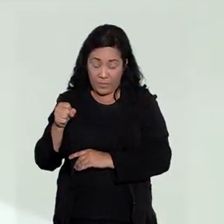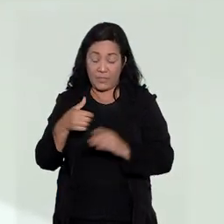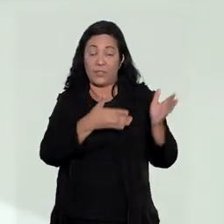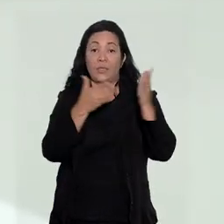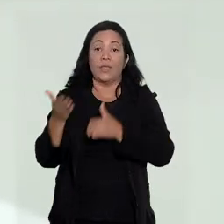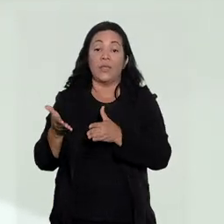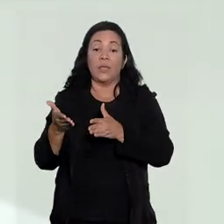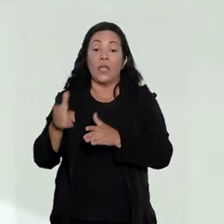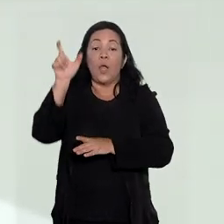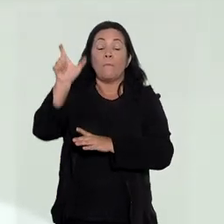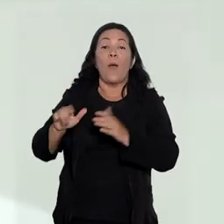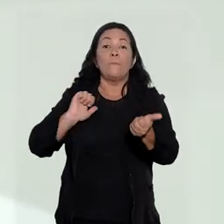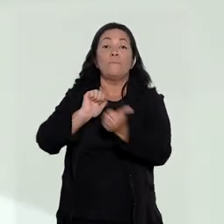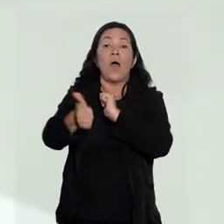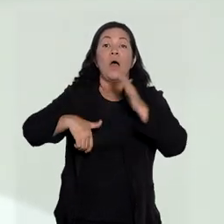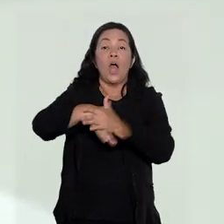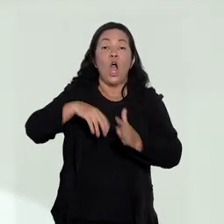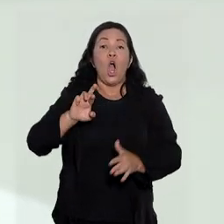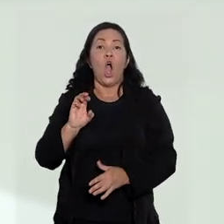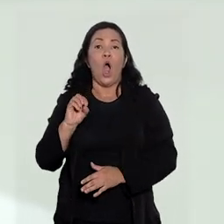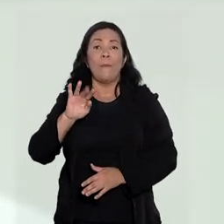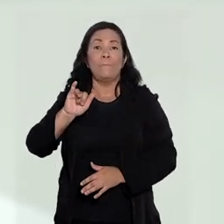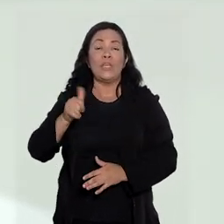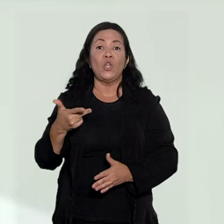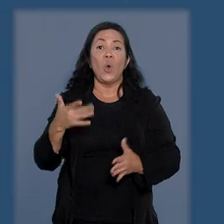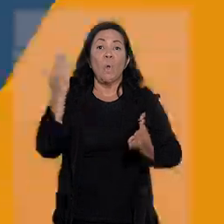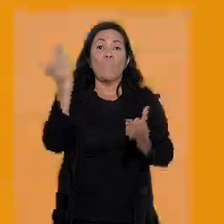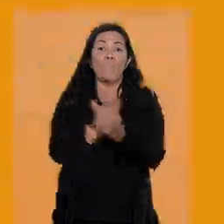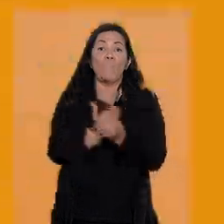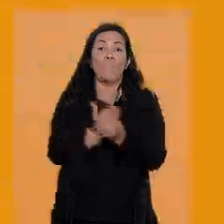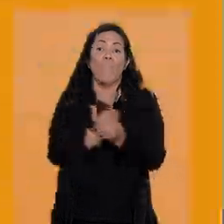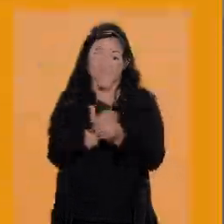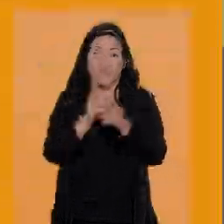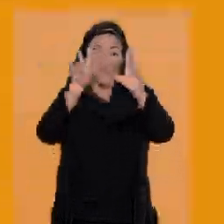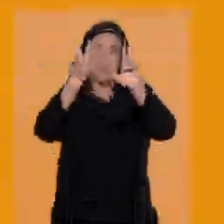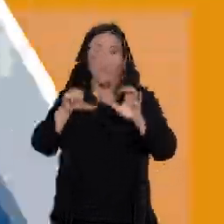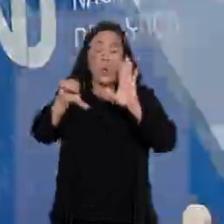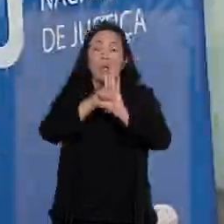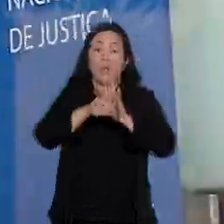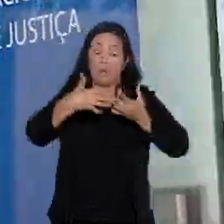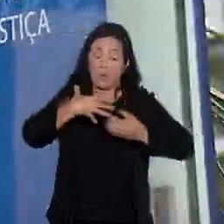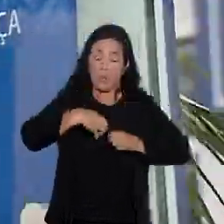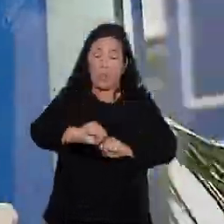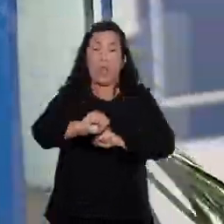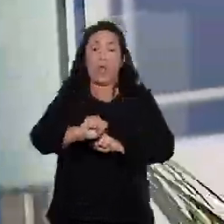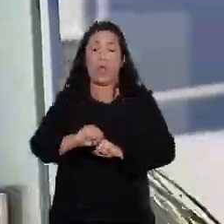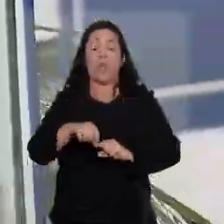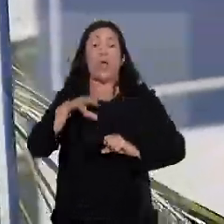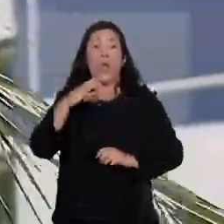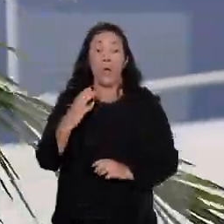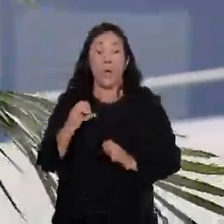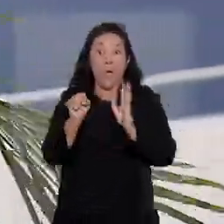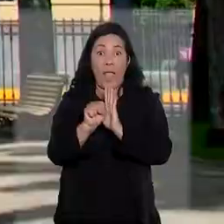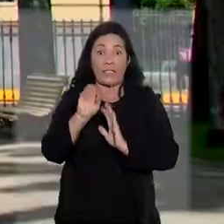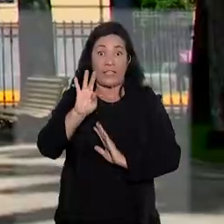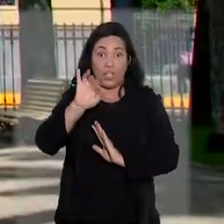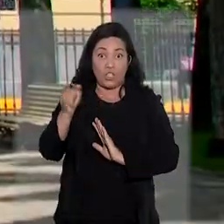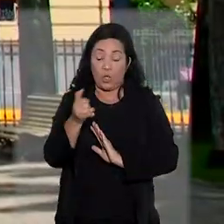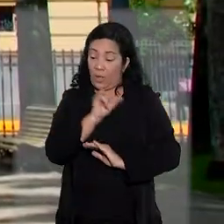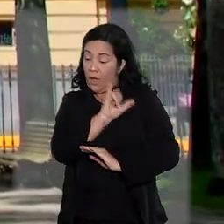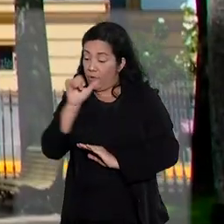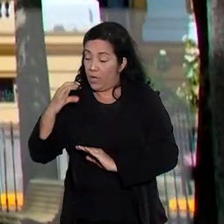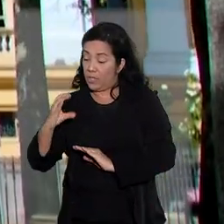sobre tradução integral do processo por estupro e mais. STJ informa o Conselho Nacional de Justiça